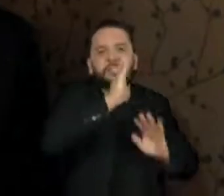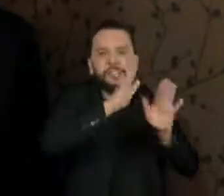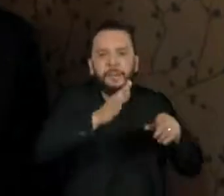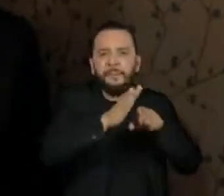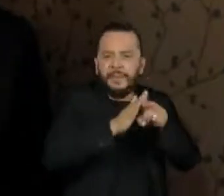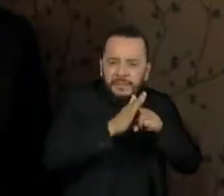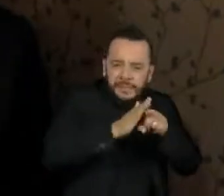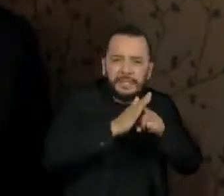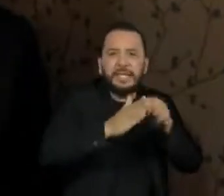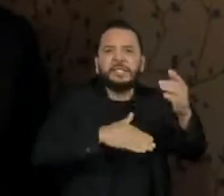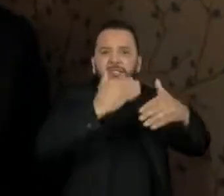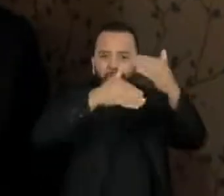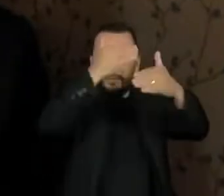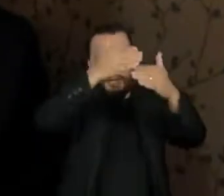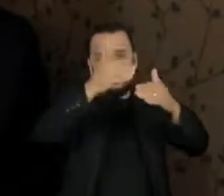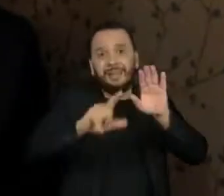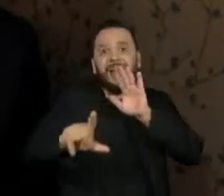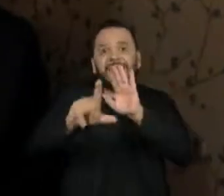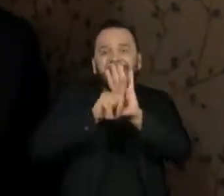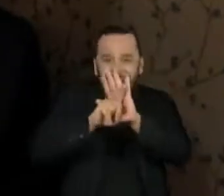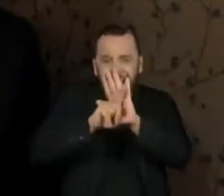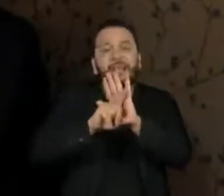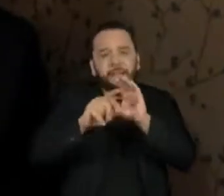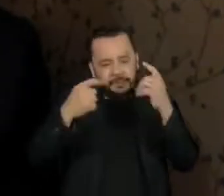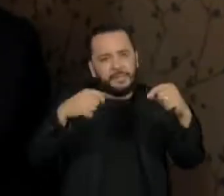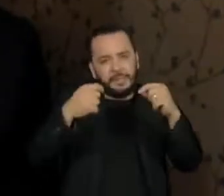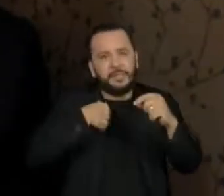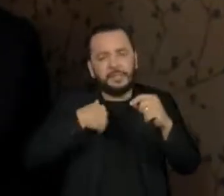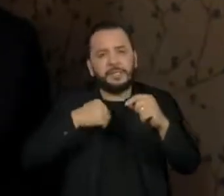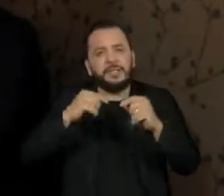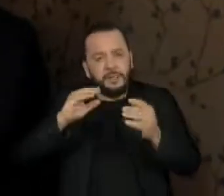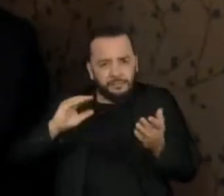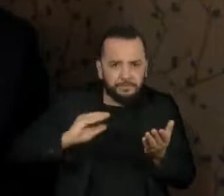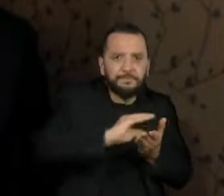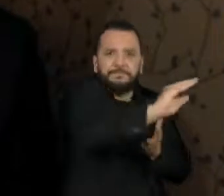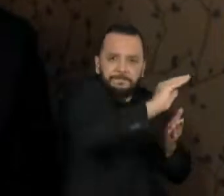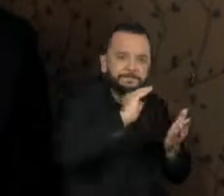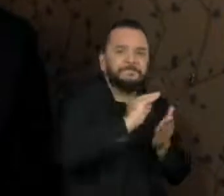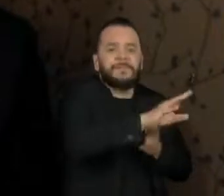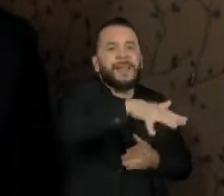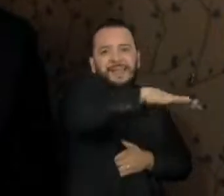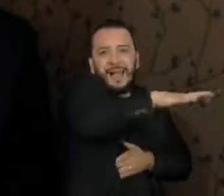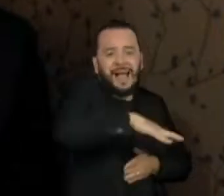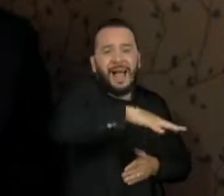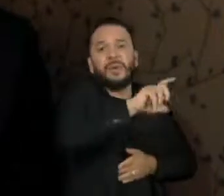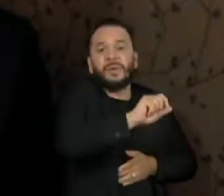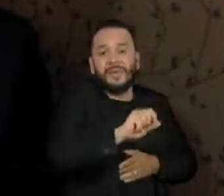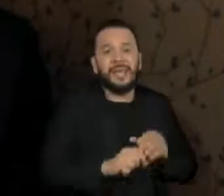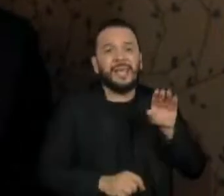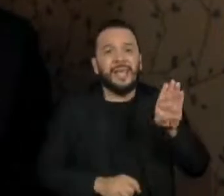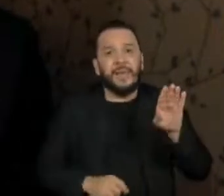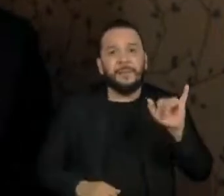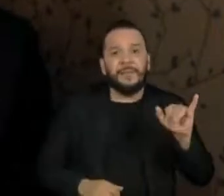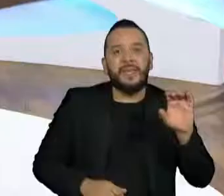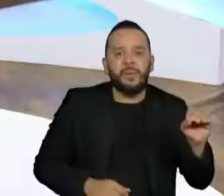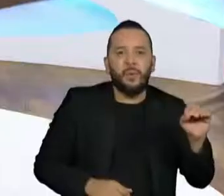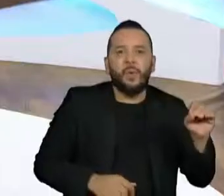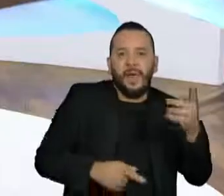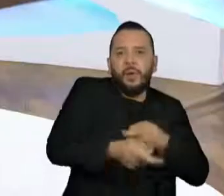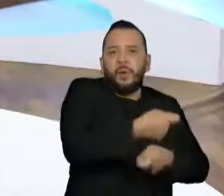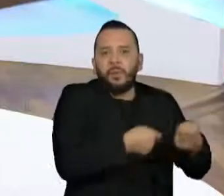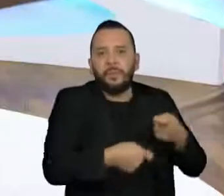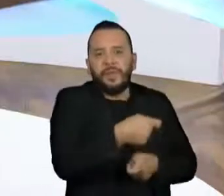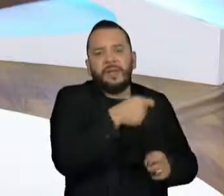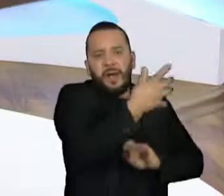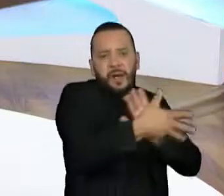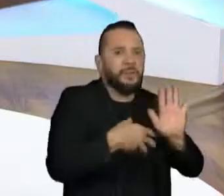lei de informática, obrigatoriamente, tem que ser revertido para pesquisa na área de bioeconomia amazônica. Outros